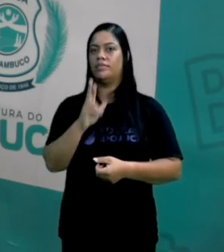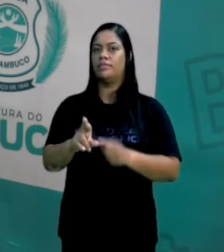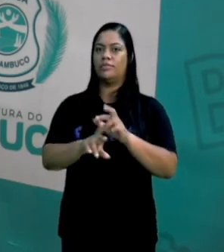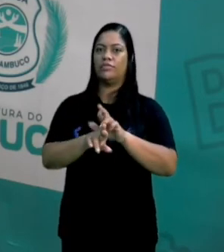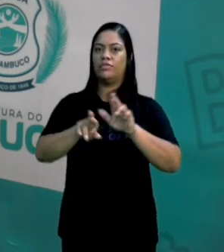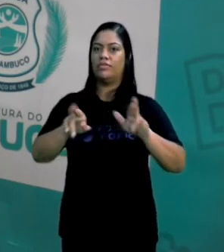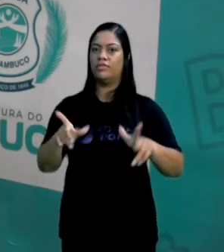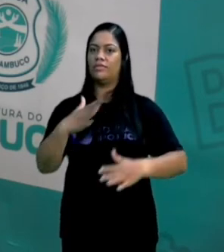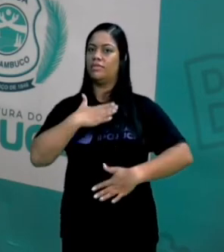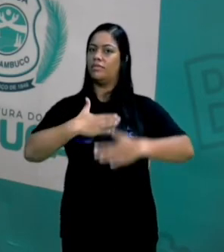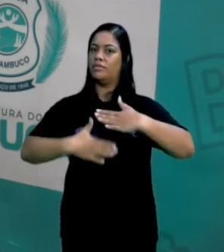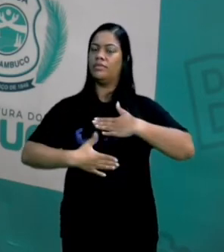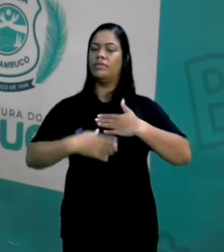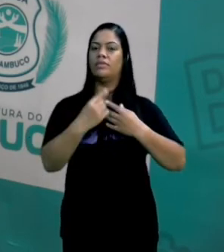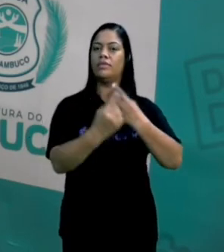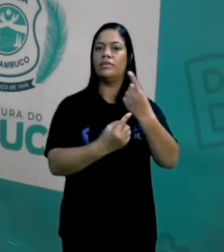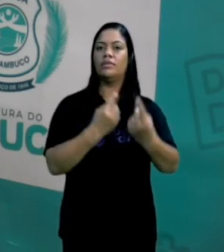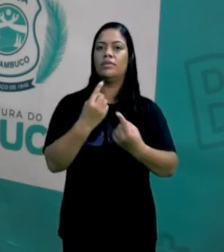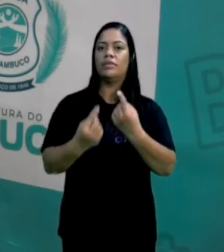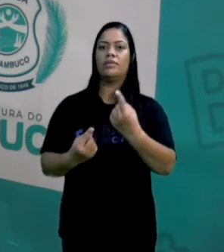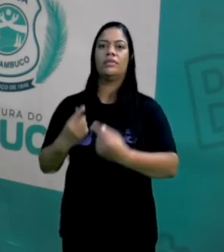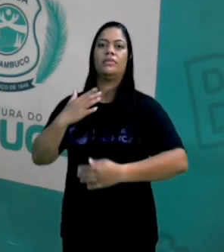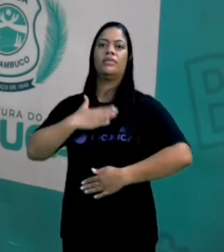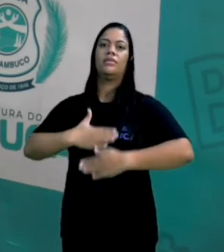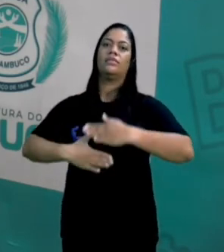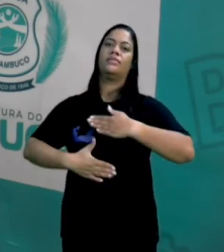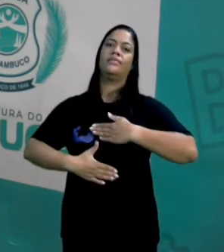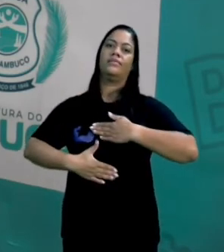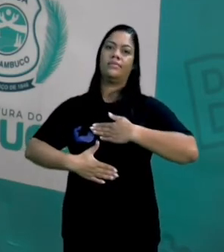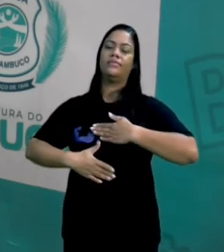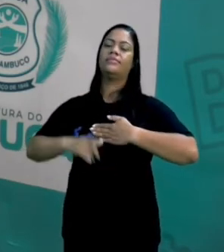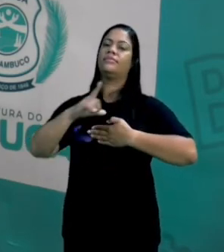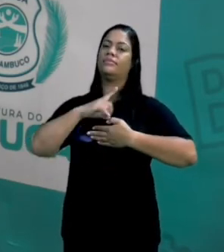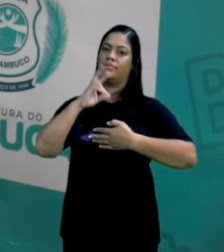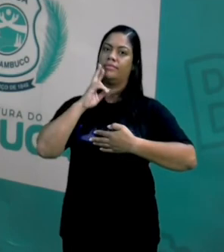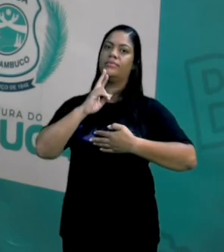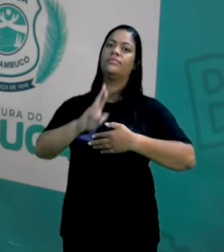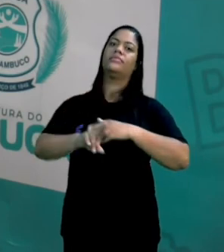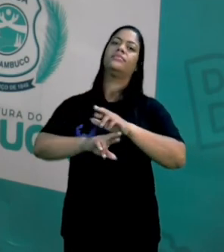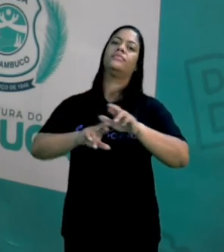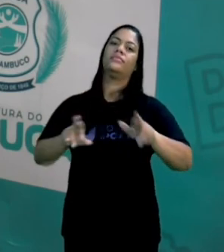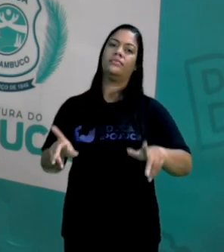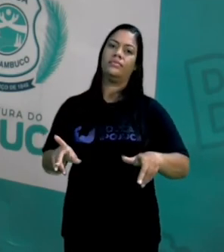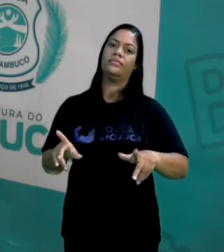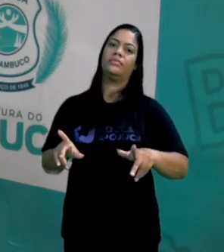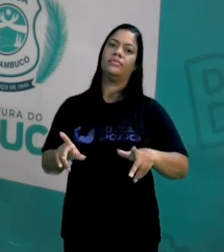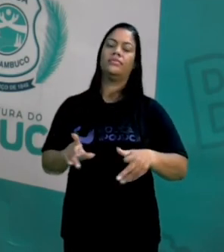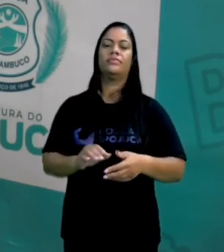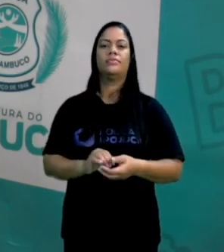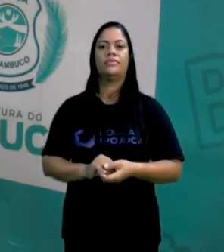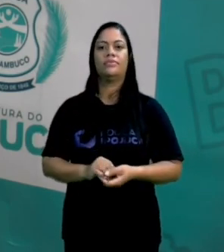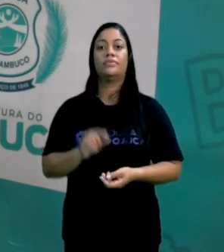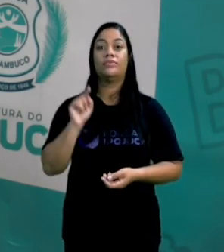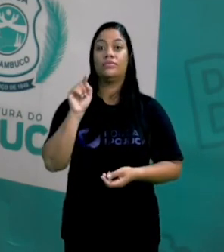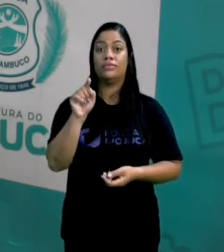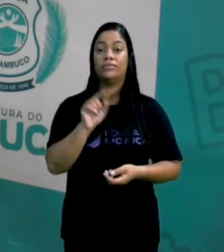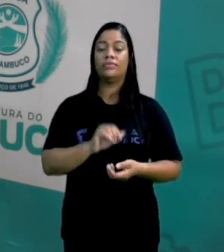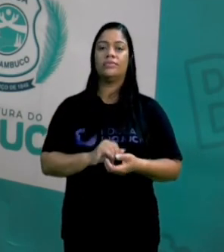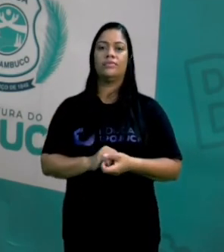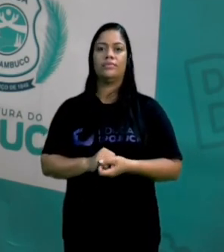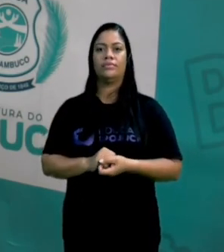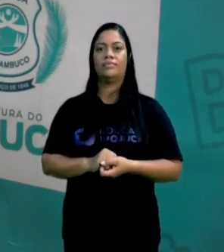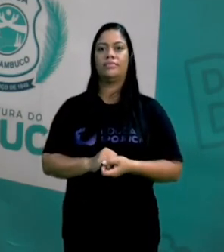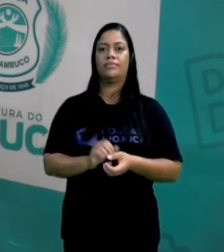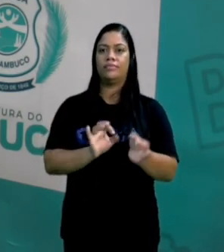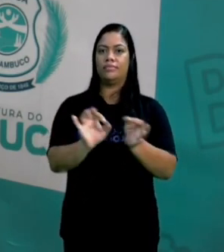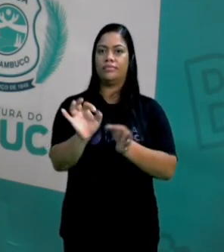diferentes, mas cada organismo tem uma resposta específica. Então não é você pegar algo pronto na